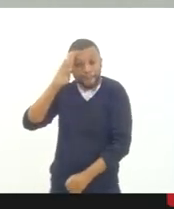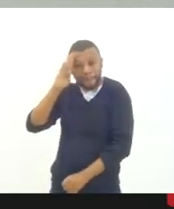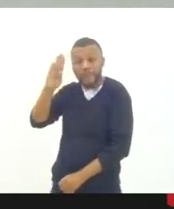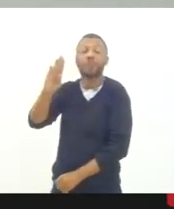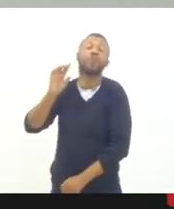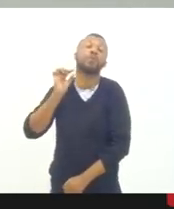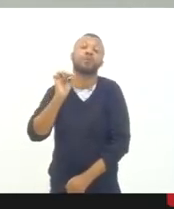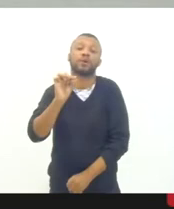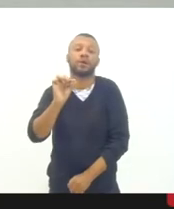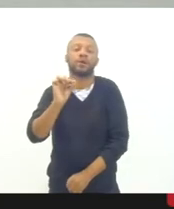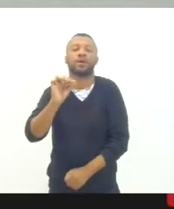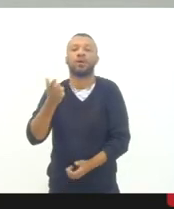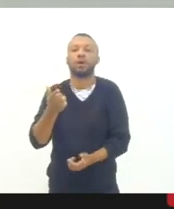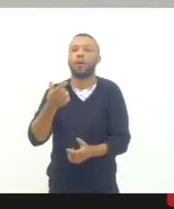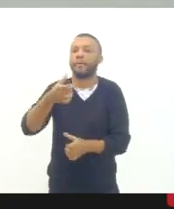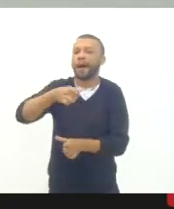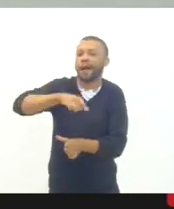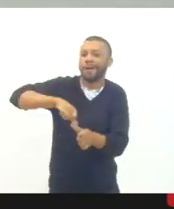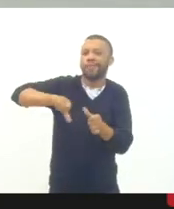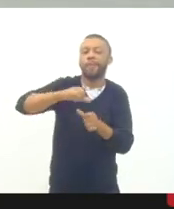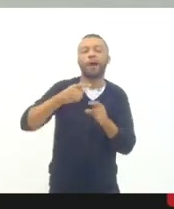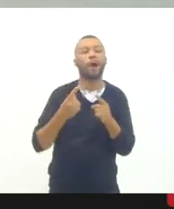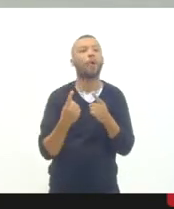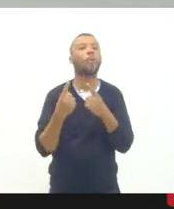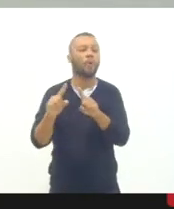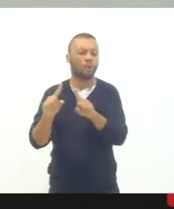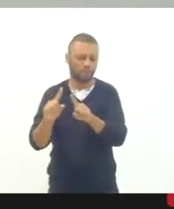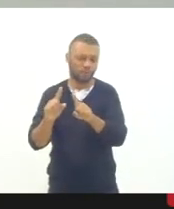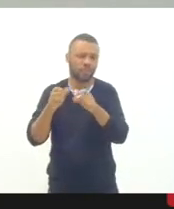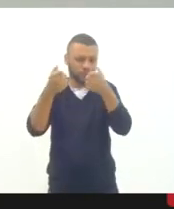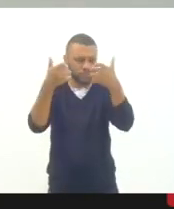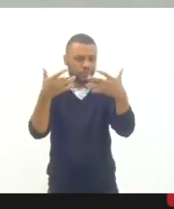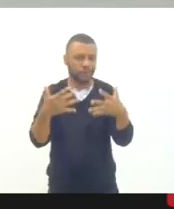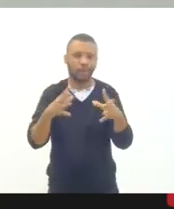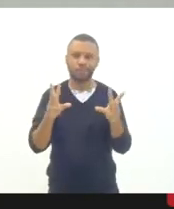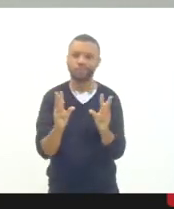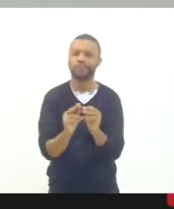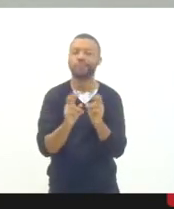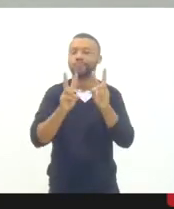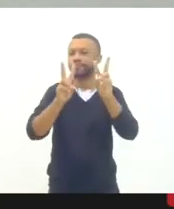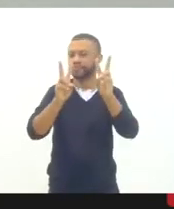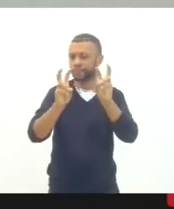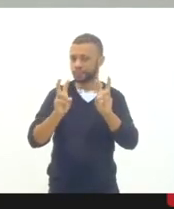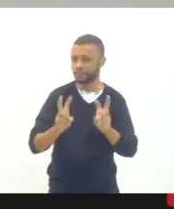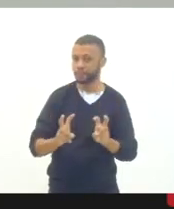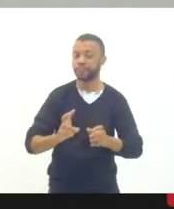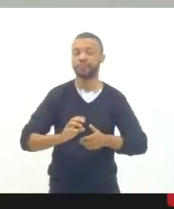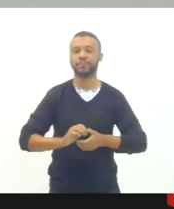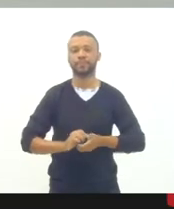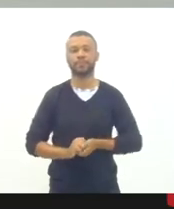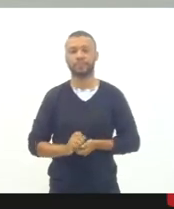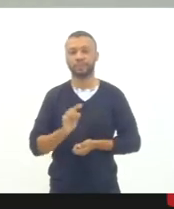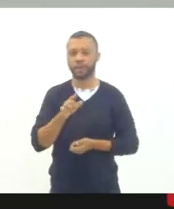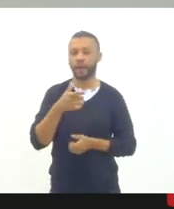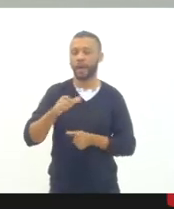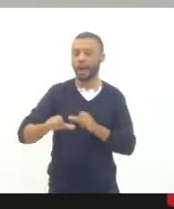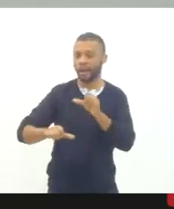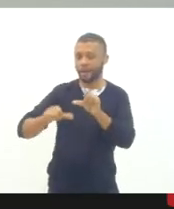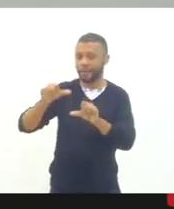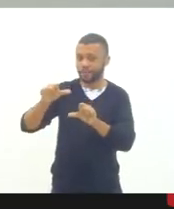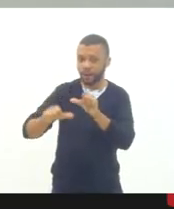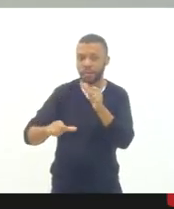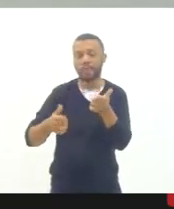uma contra-reforma, eu vou falar dessa maneira, que é a reforma do